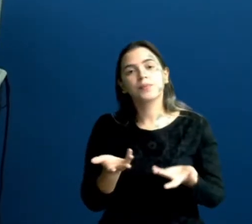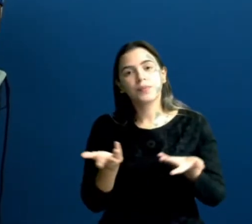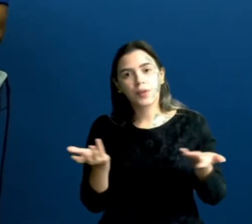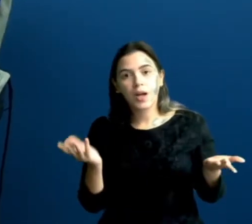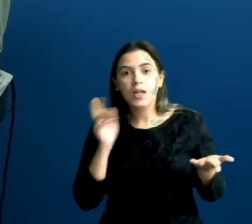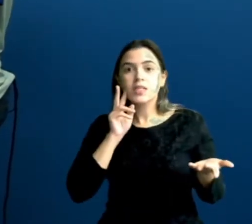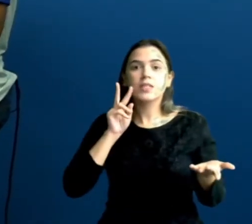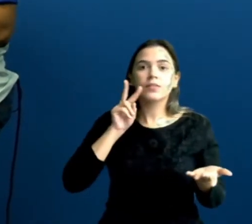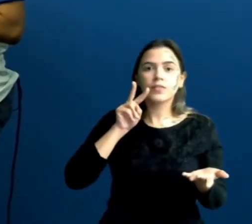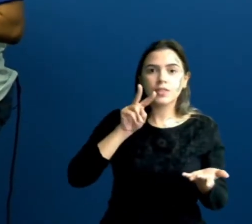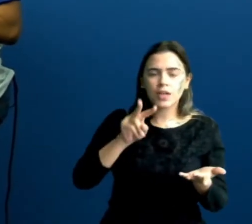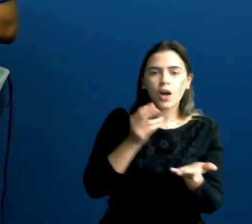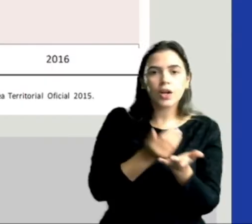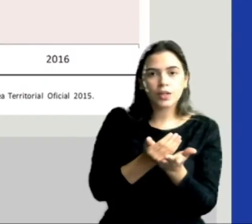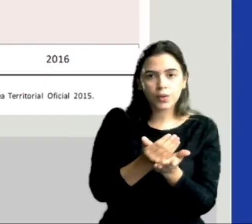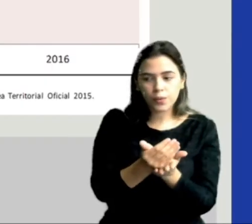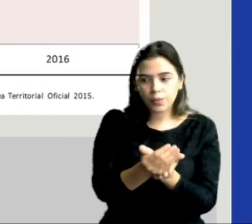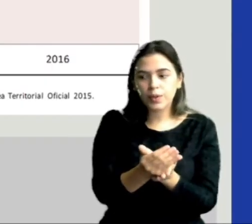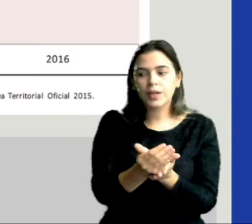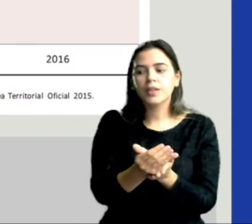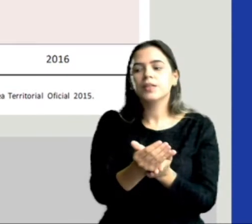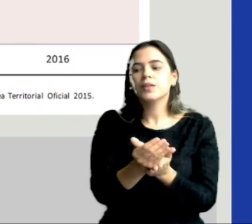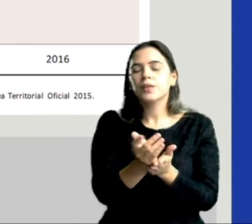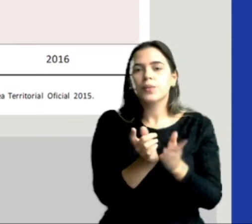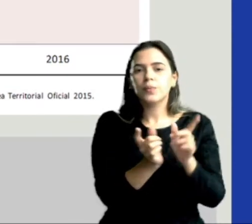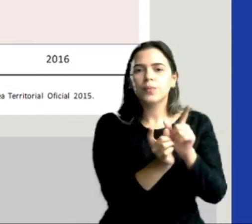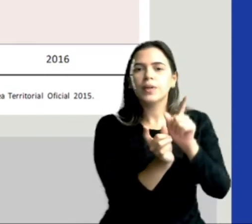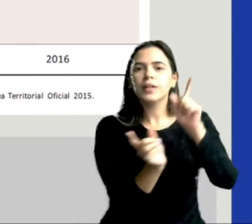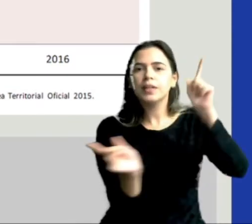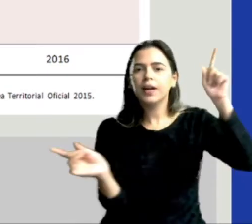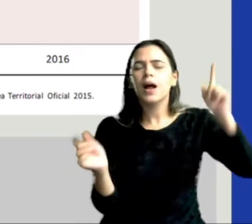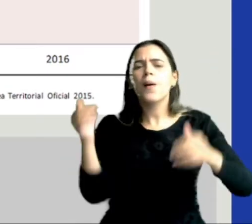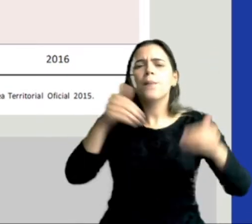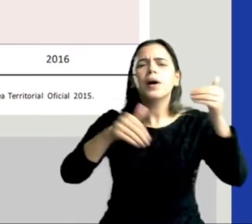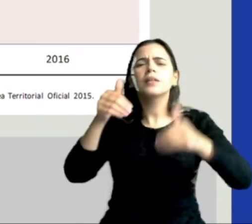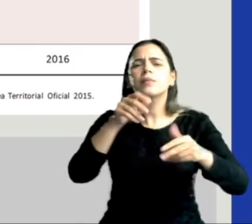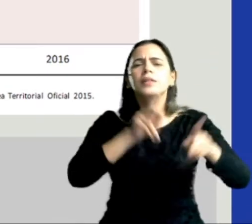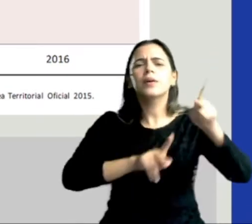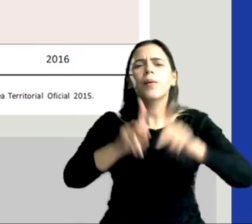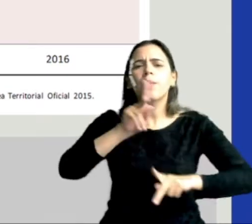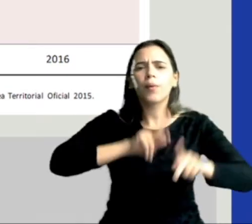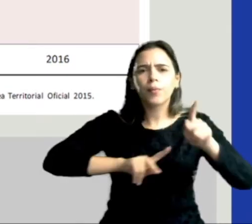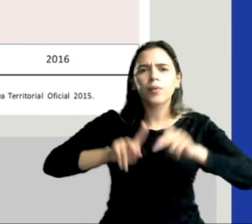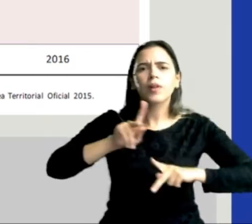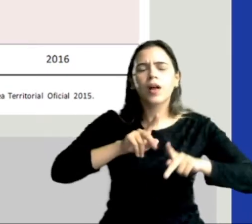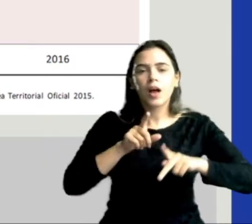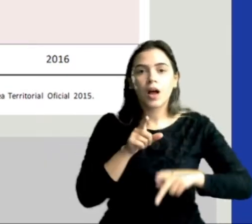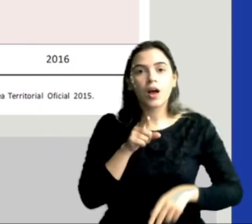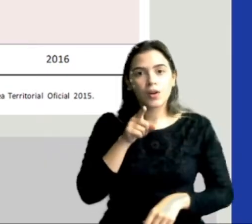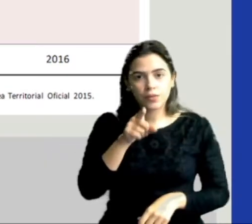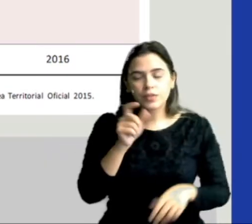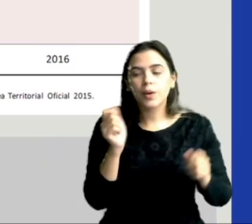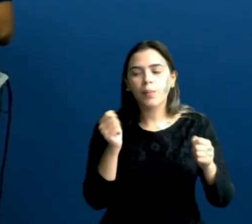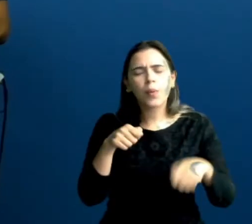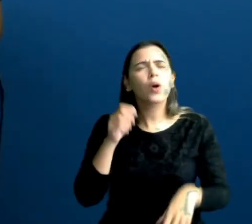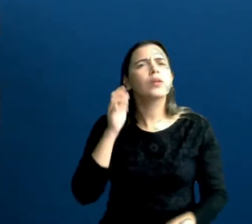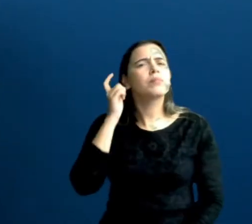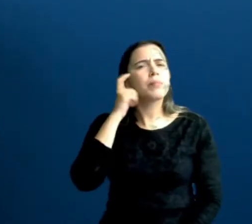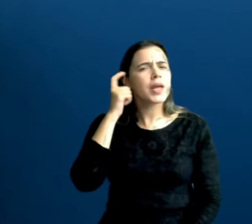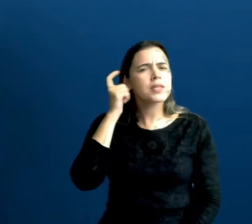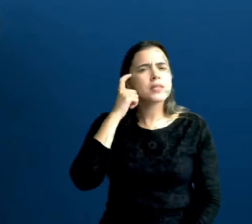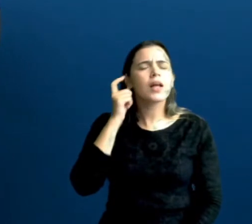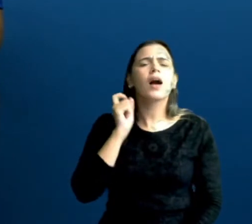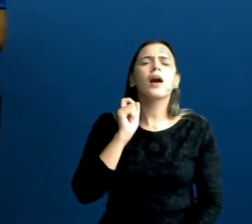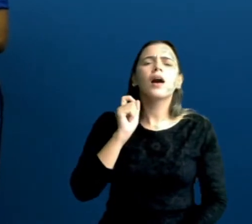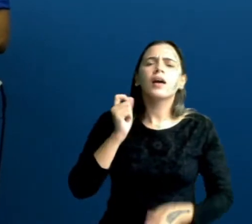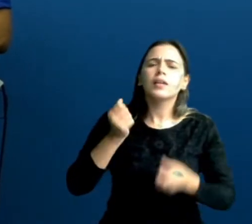olha de início para esse gráfico e fala participação da população, você pode ser induzido a pensar que